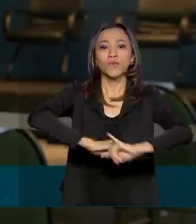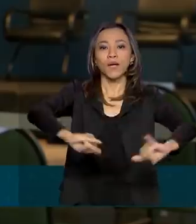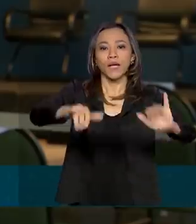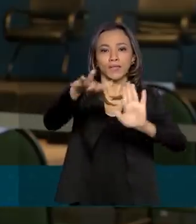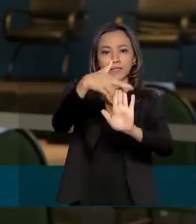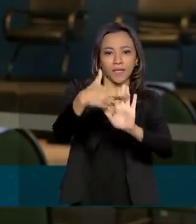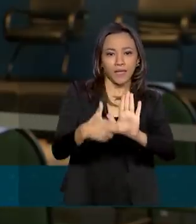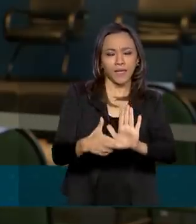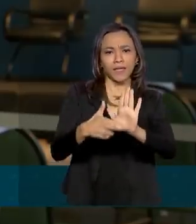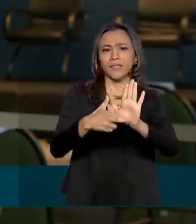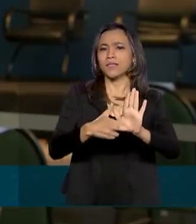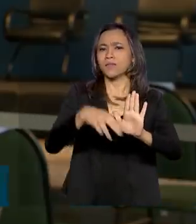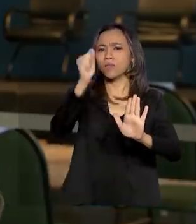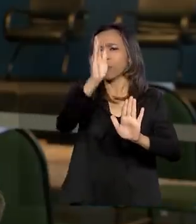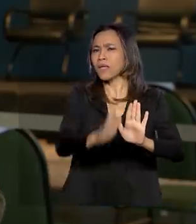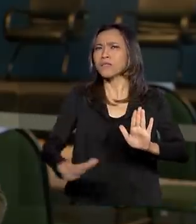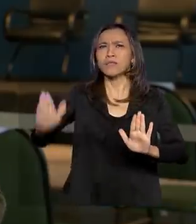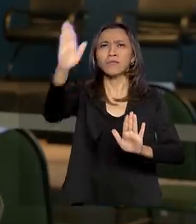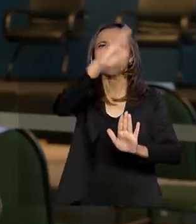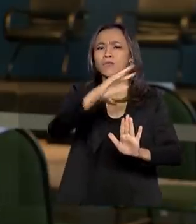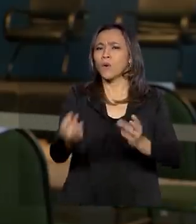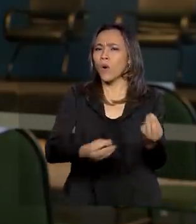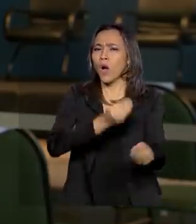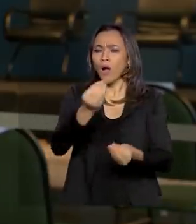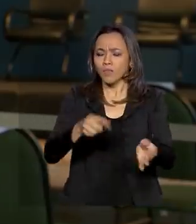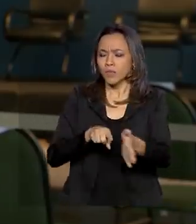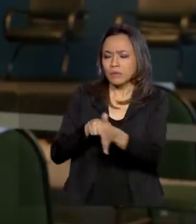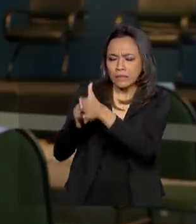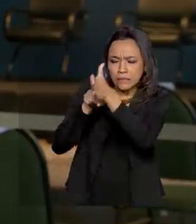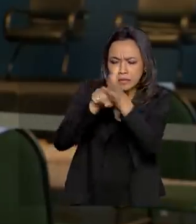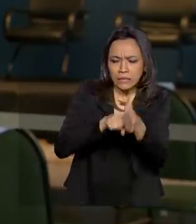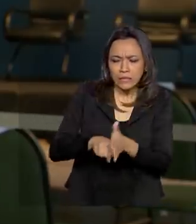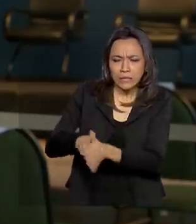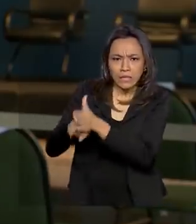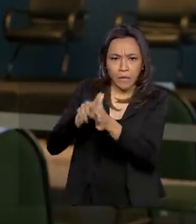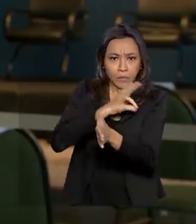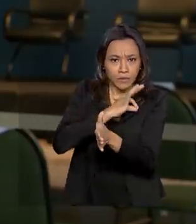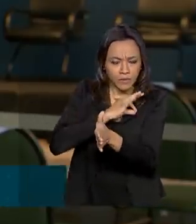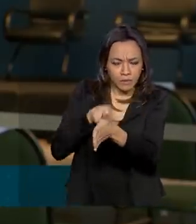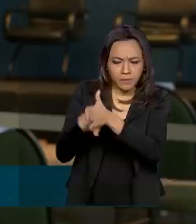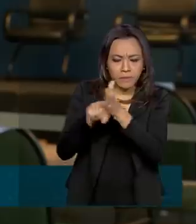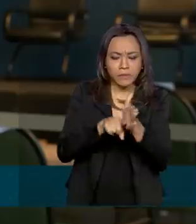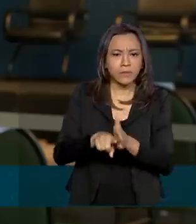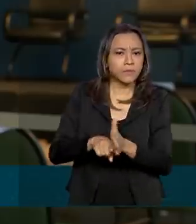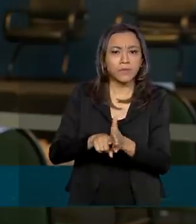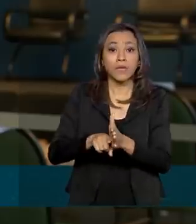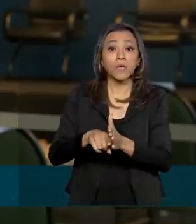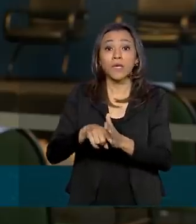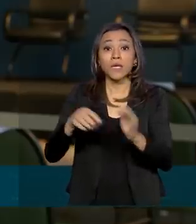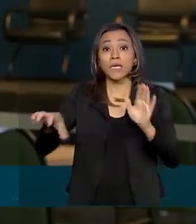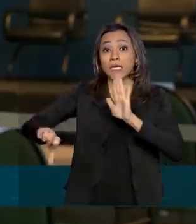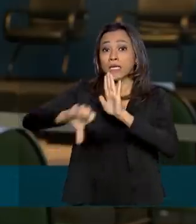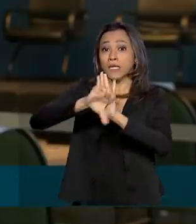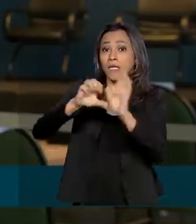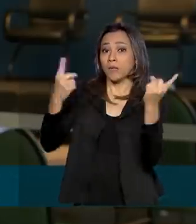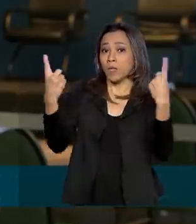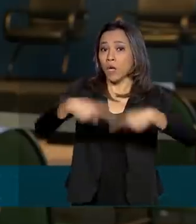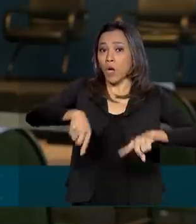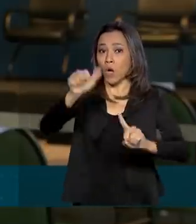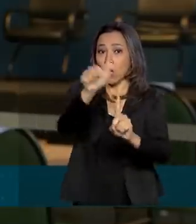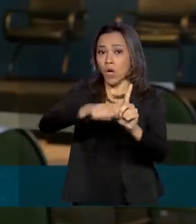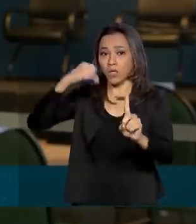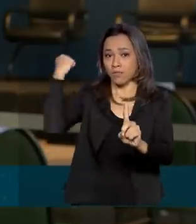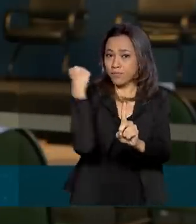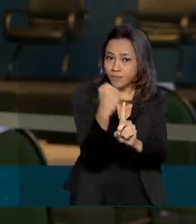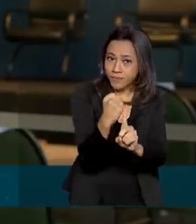Nacional de Investigação e Perícias de Crimes de Feminicídio. A portaria que conta com as normas desse protocolo